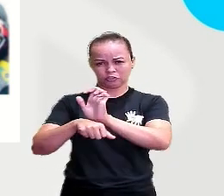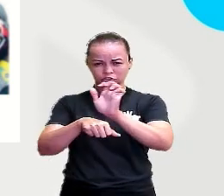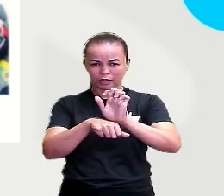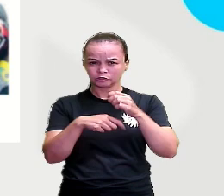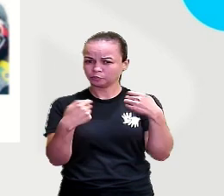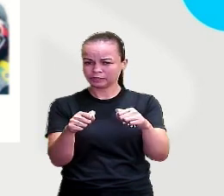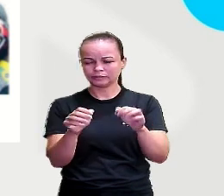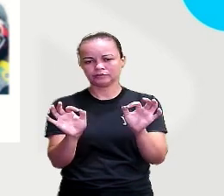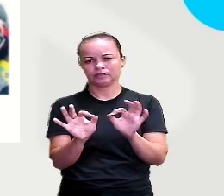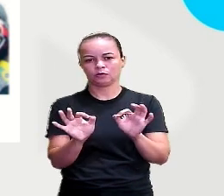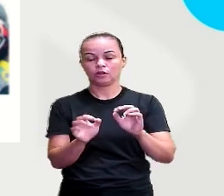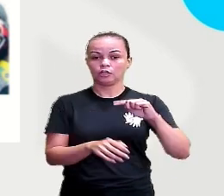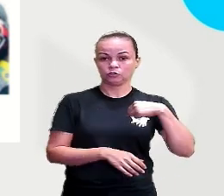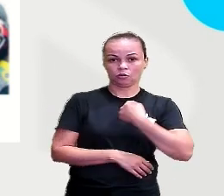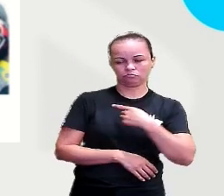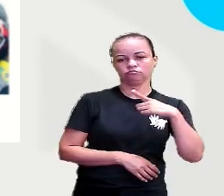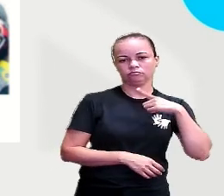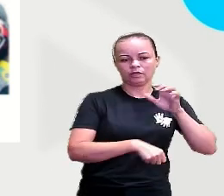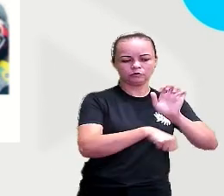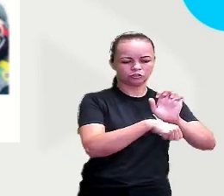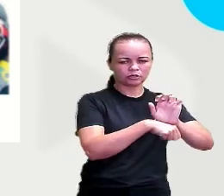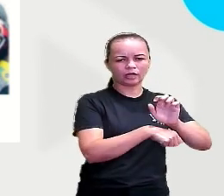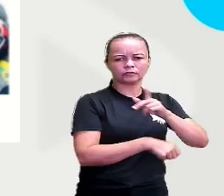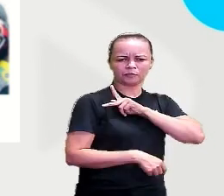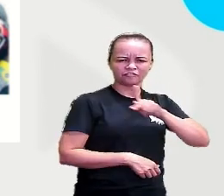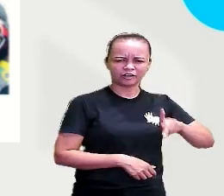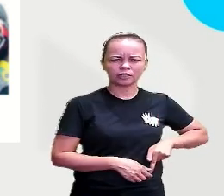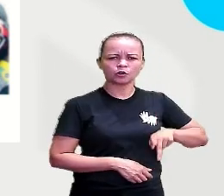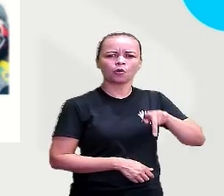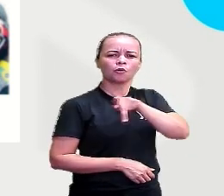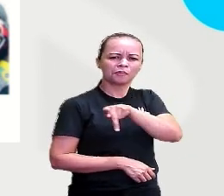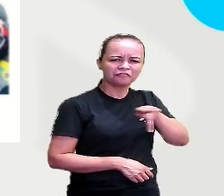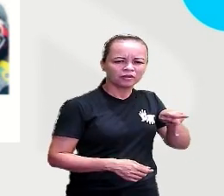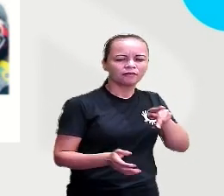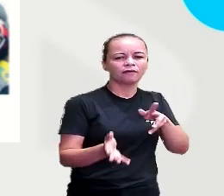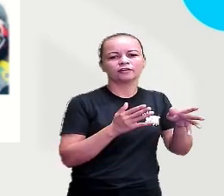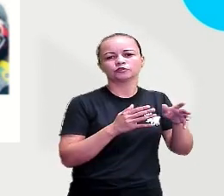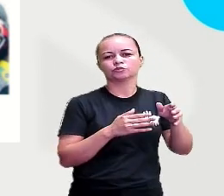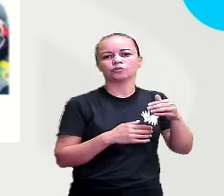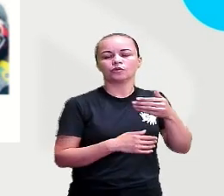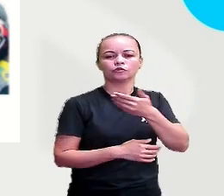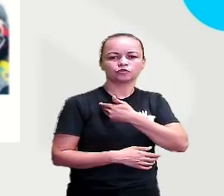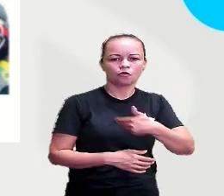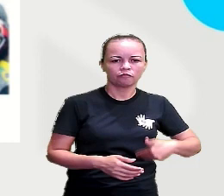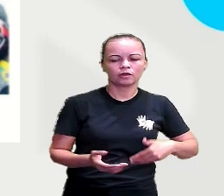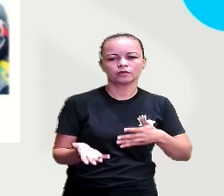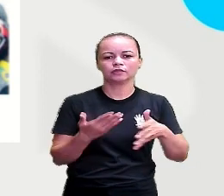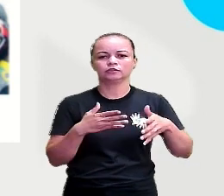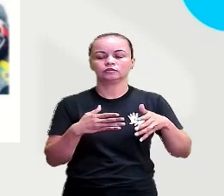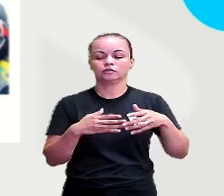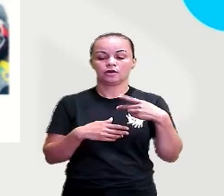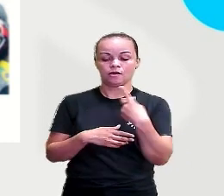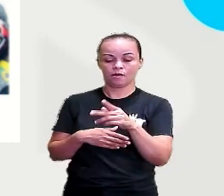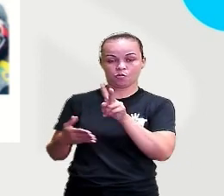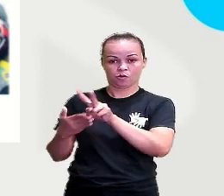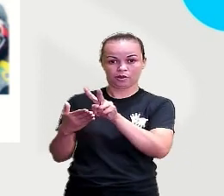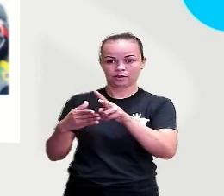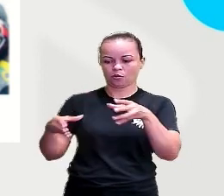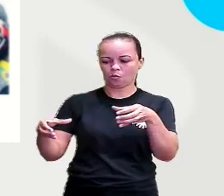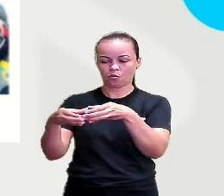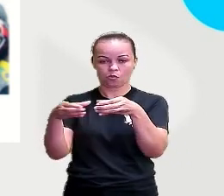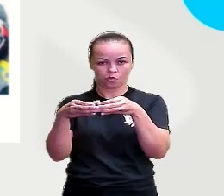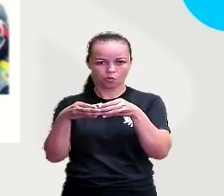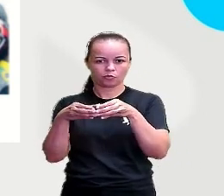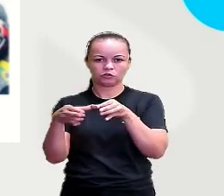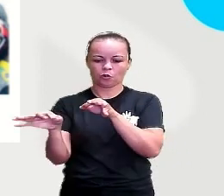gente tem. Como eu falei para vocês, que a gente tem os variadores, os prefeitos, governantes. Lá todo mundo trabalha em conjunto, apesar de que em